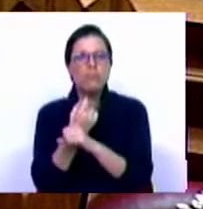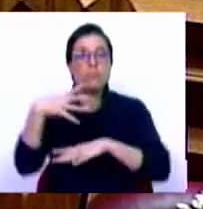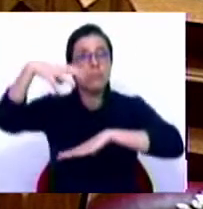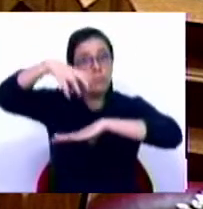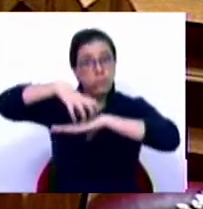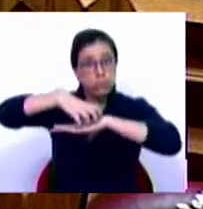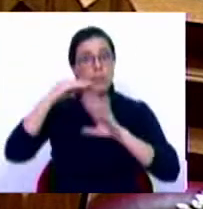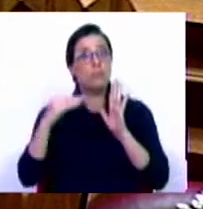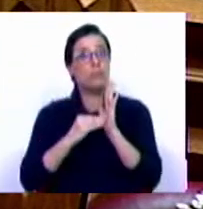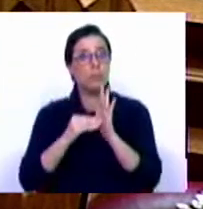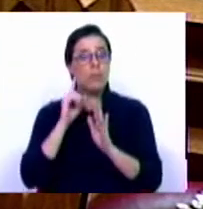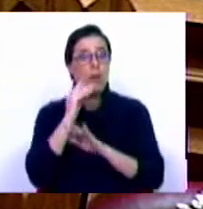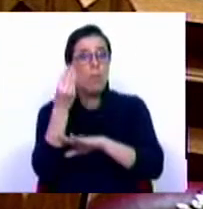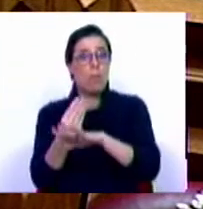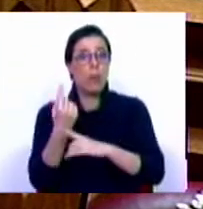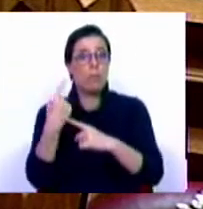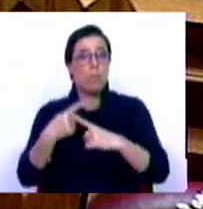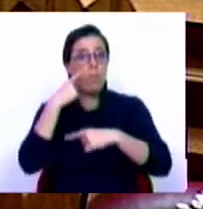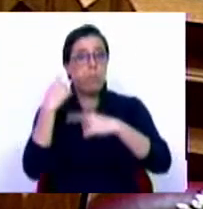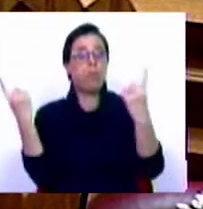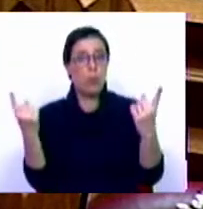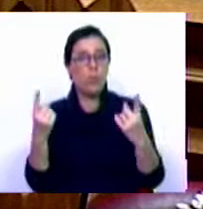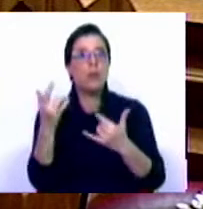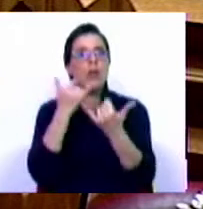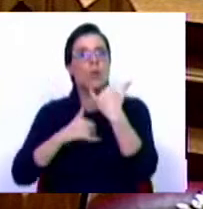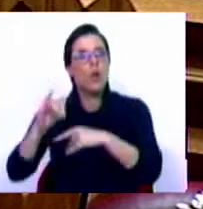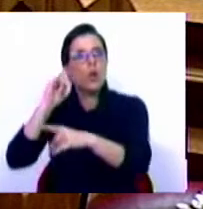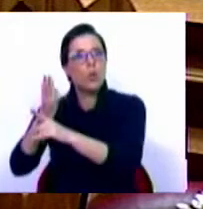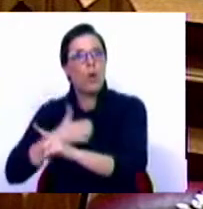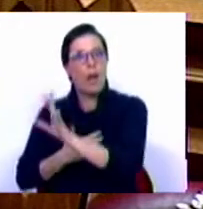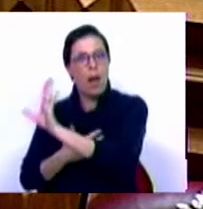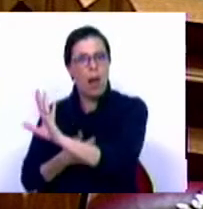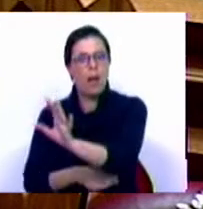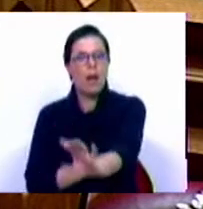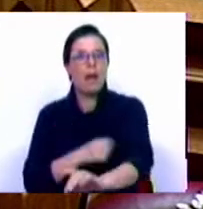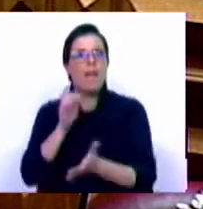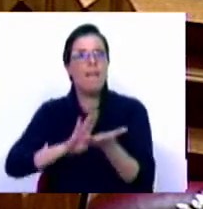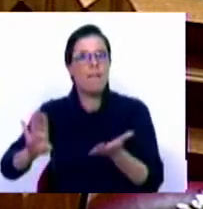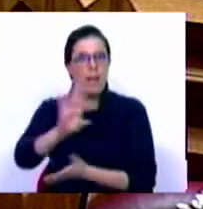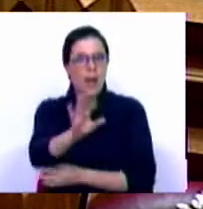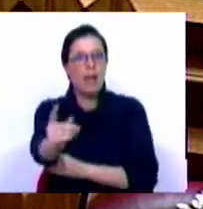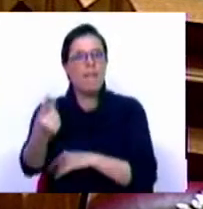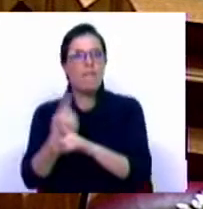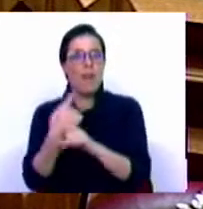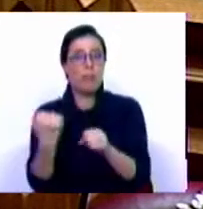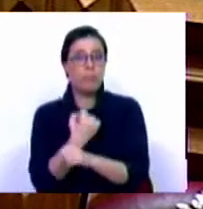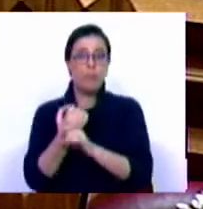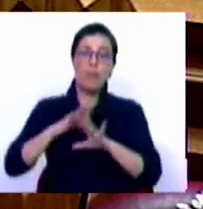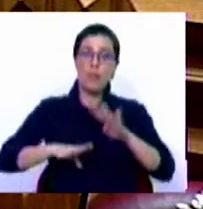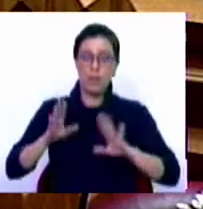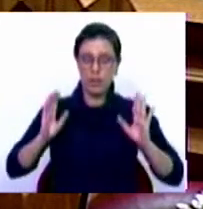imóvel classificado como monumento de interesse público, substituindo-se a outras entidades no financiamento das várias intervenções